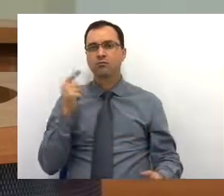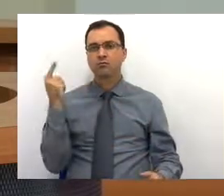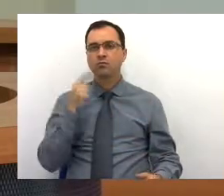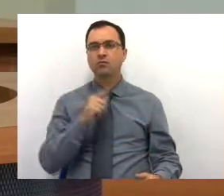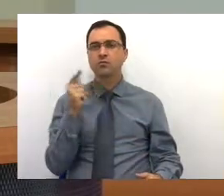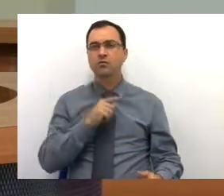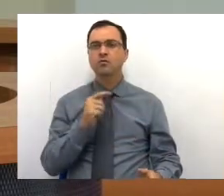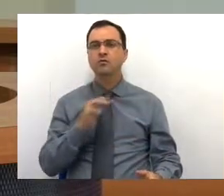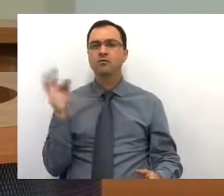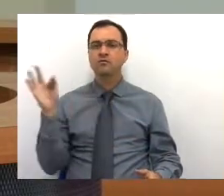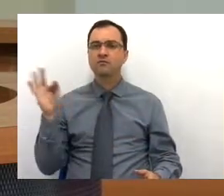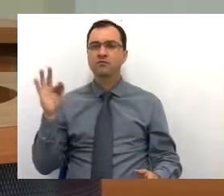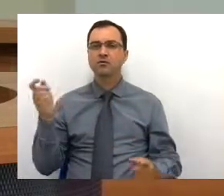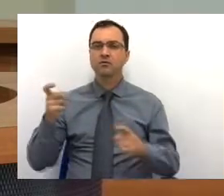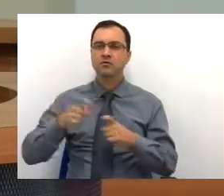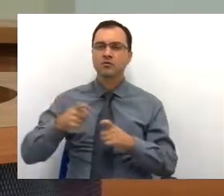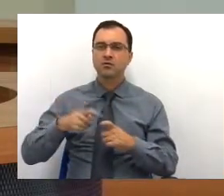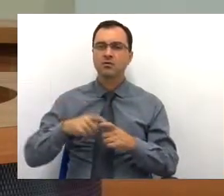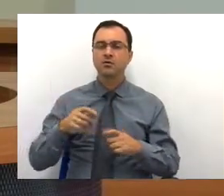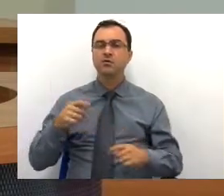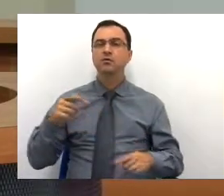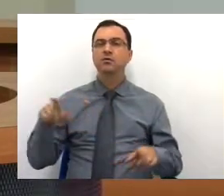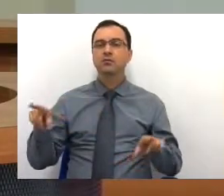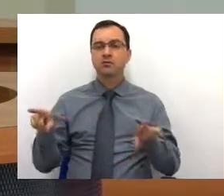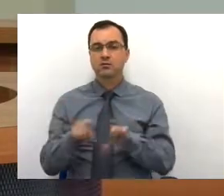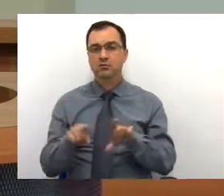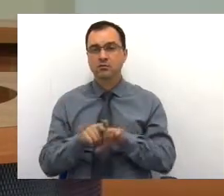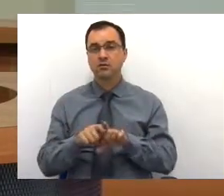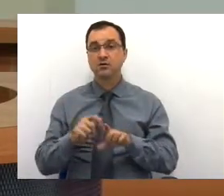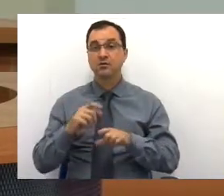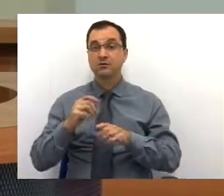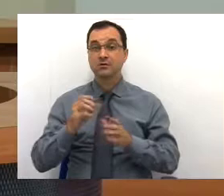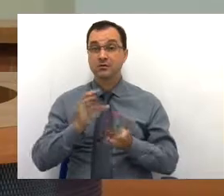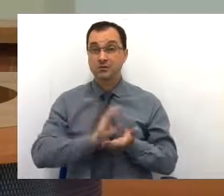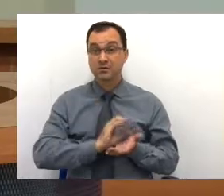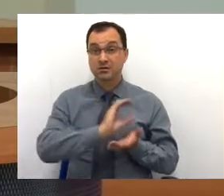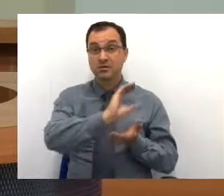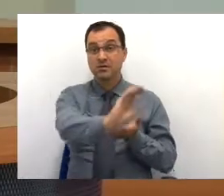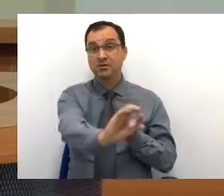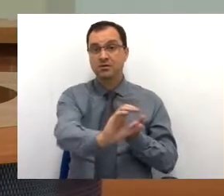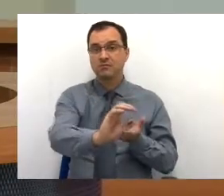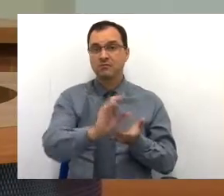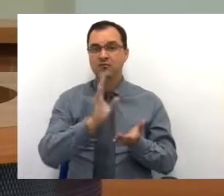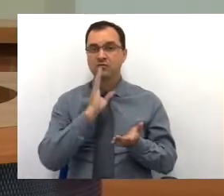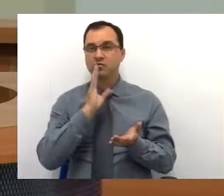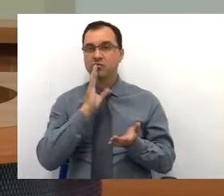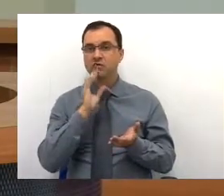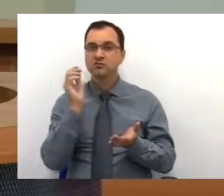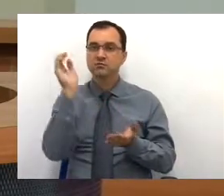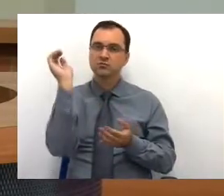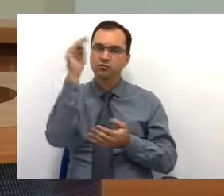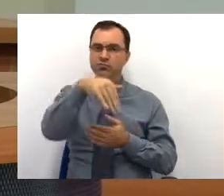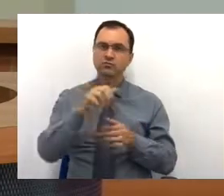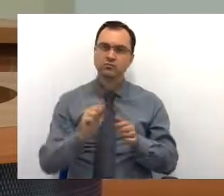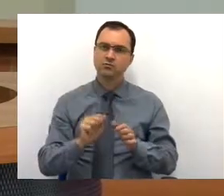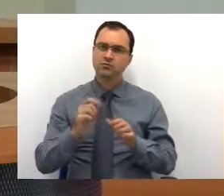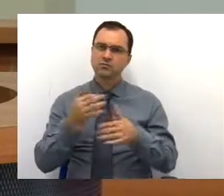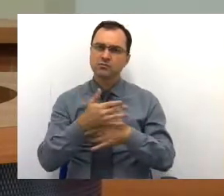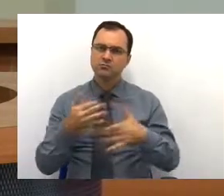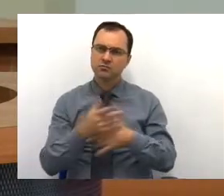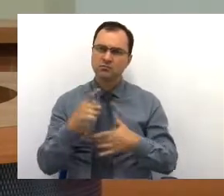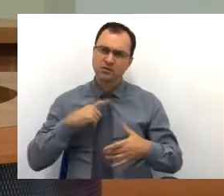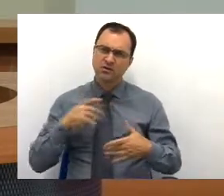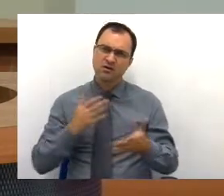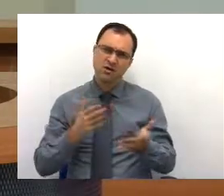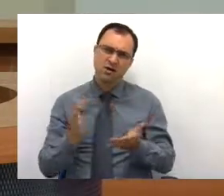uma faculdade de medicina e depois devolver esse conhecimento aqui para a cidade? Existe isso? Existe